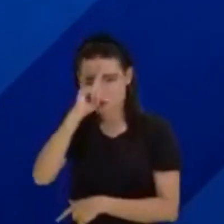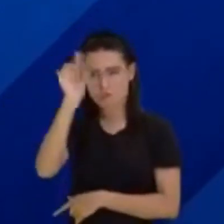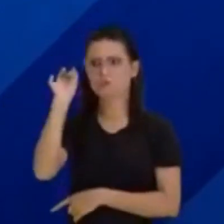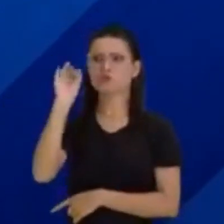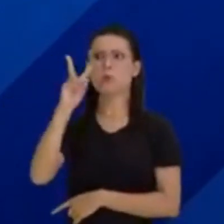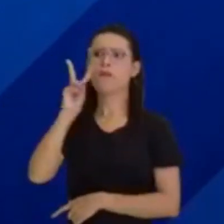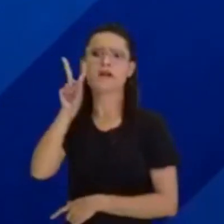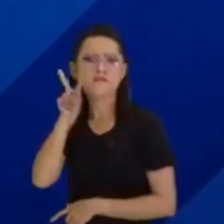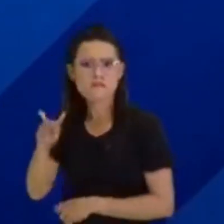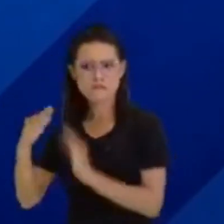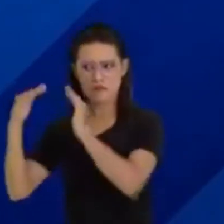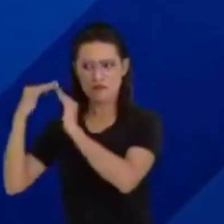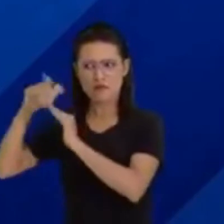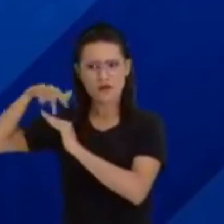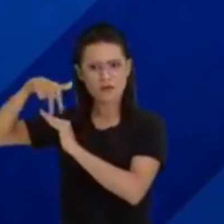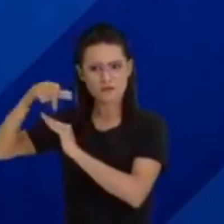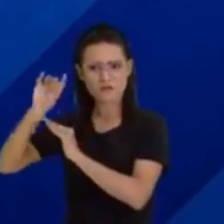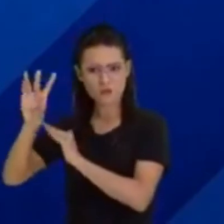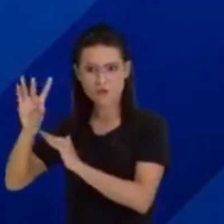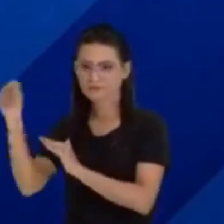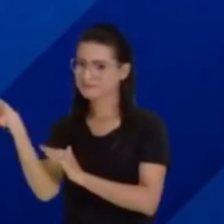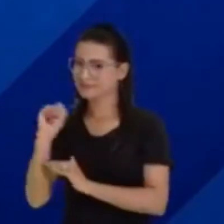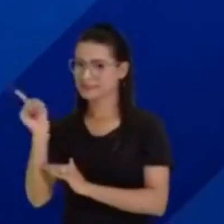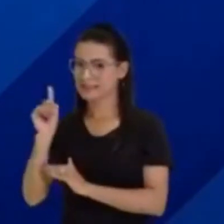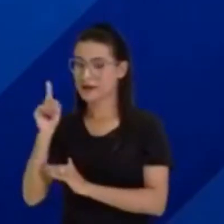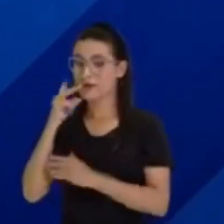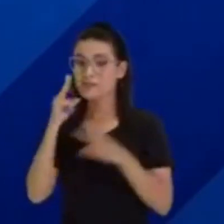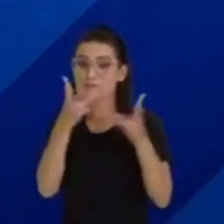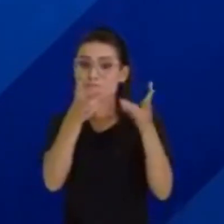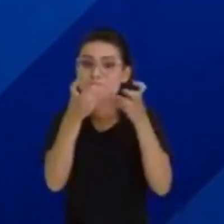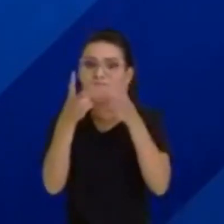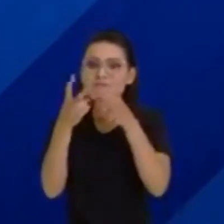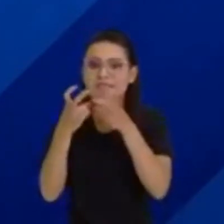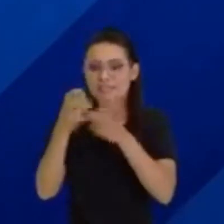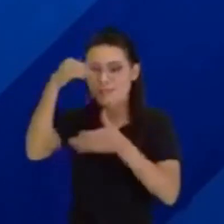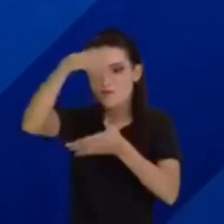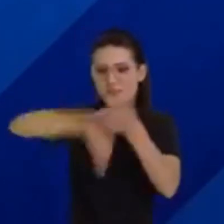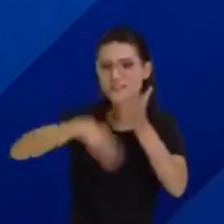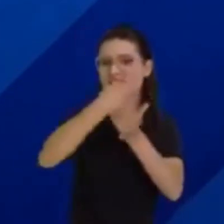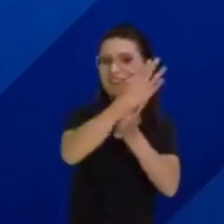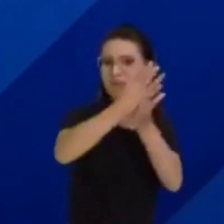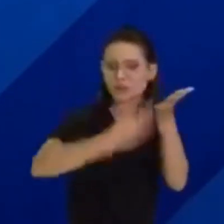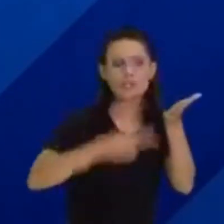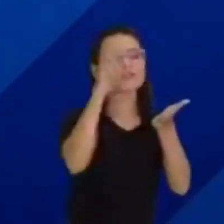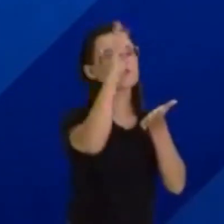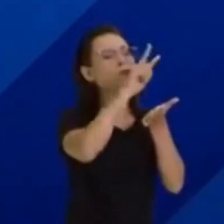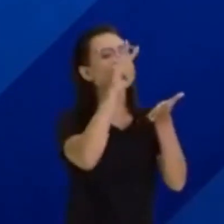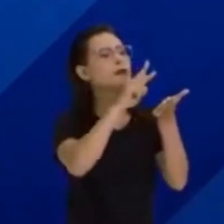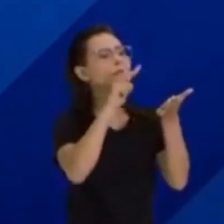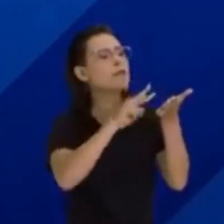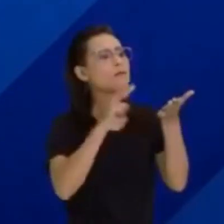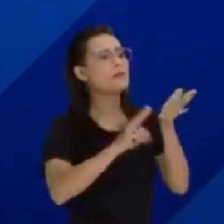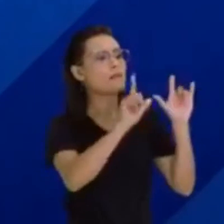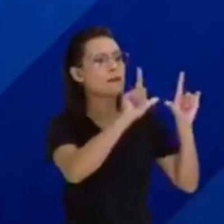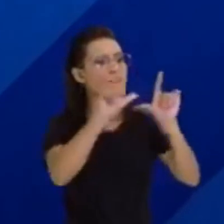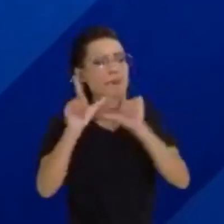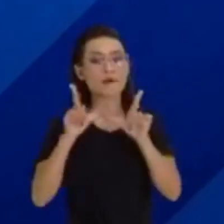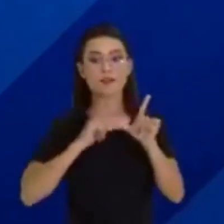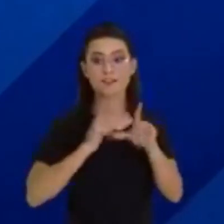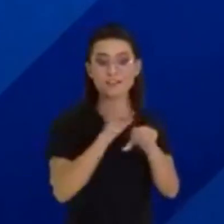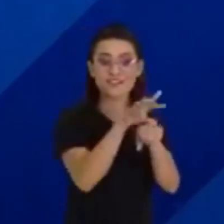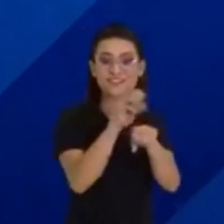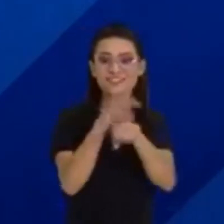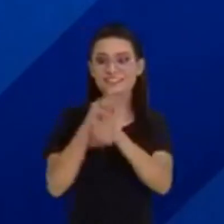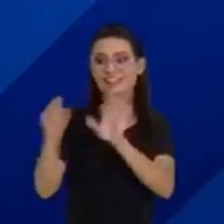ao levantar as hipóteses durante a leitura do texto, por meio das pistas que o